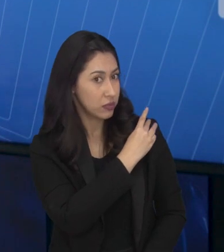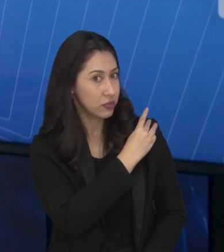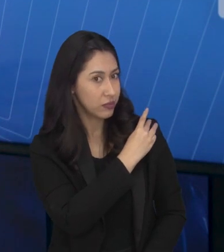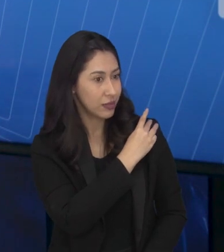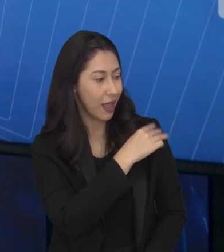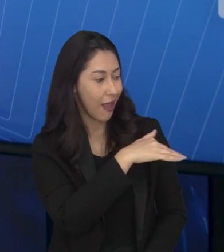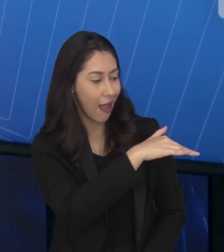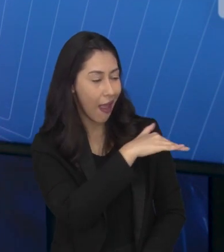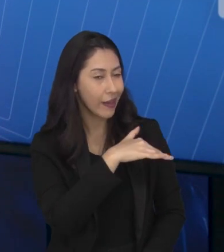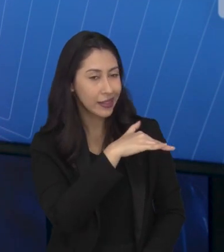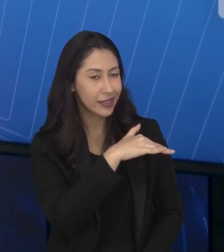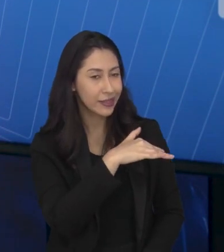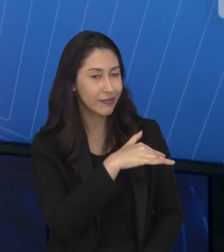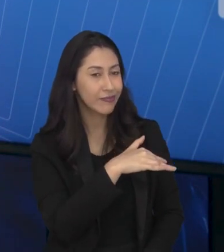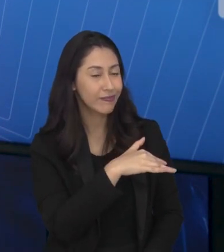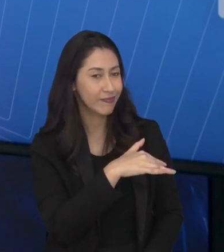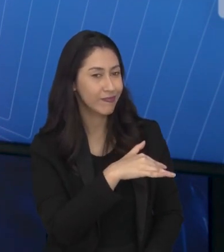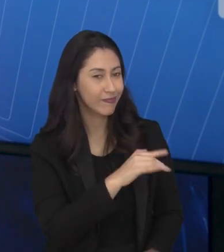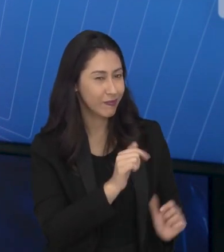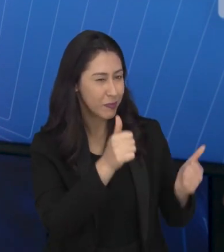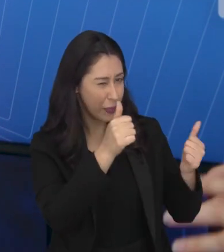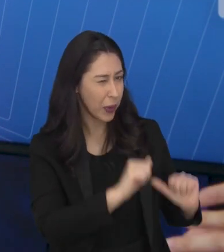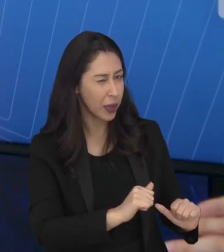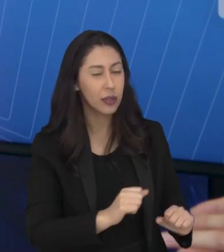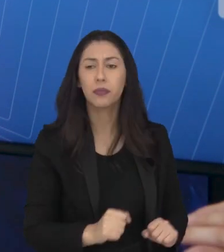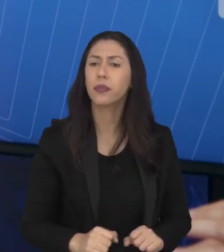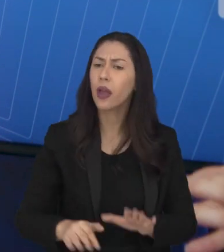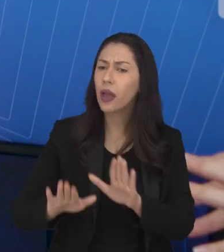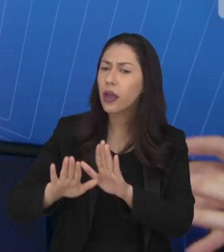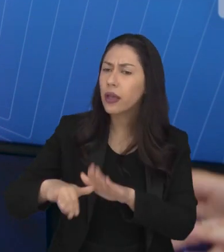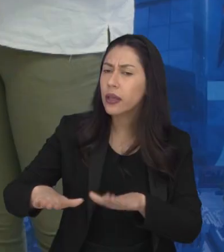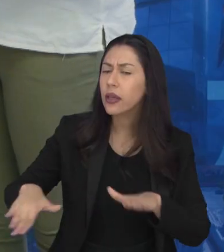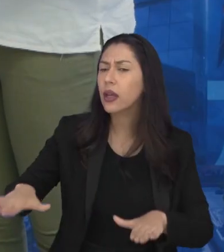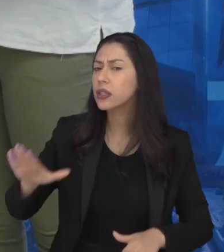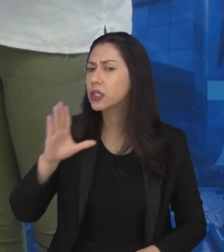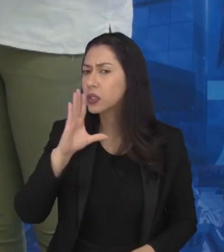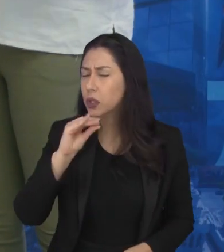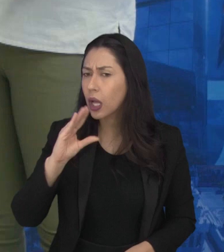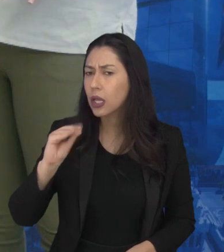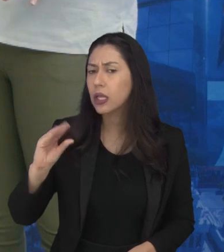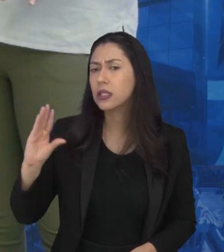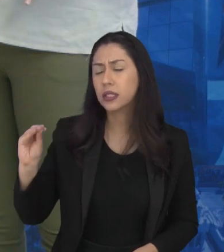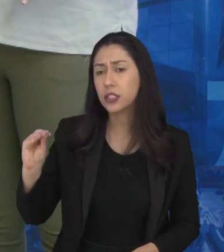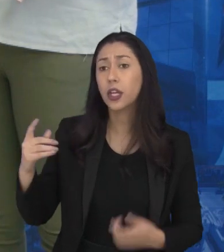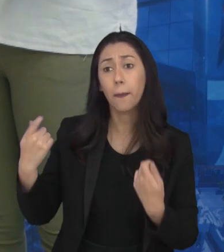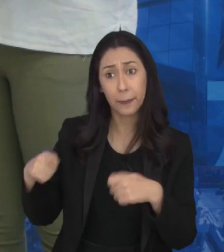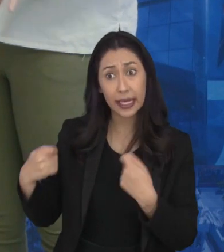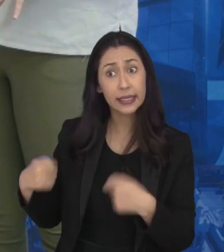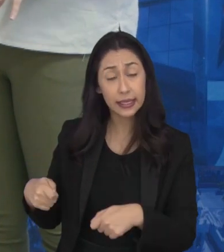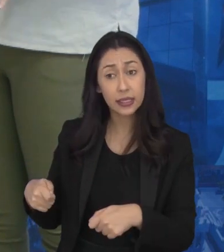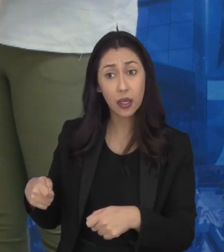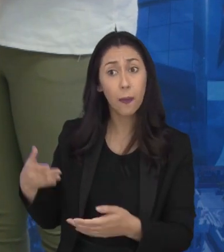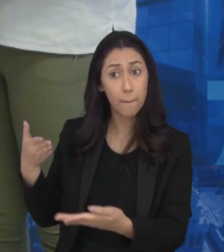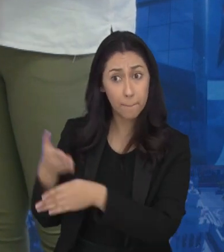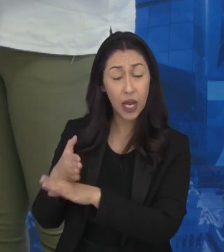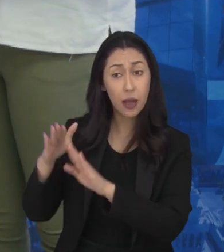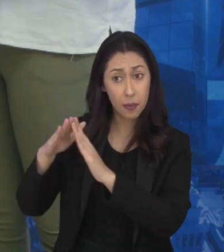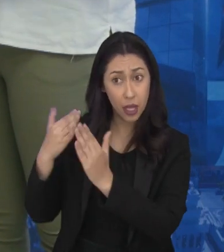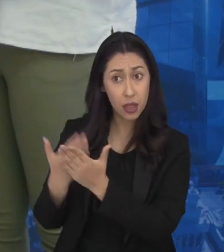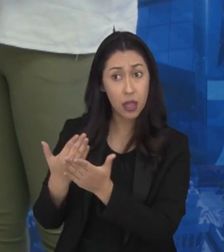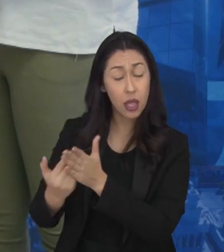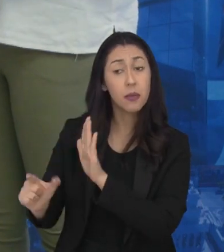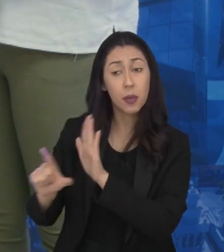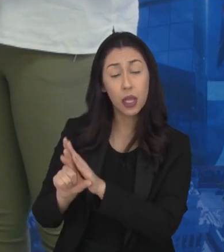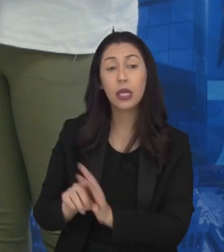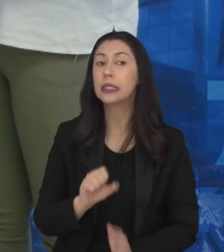Eles são os que são mais afetados. E as crianças e adolescentes devem estar na escola por lei, certo? Na por lei.